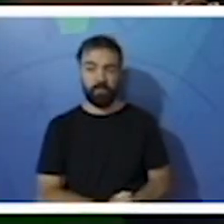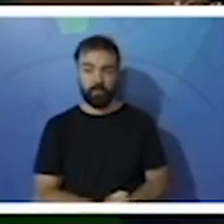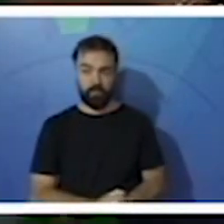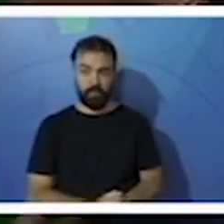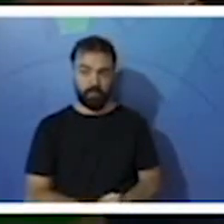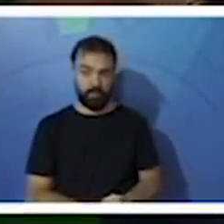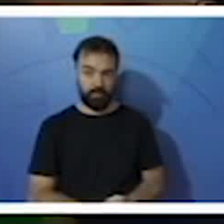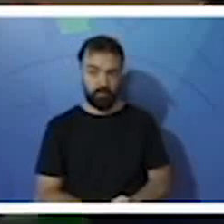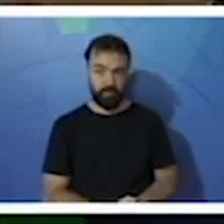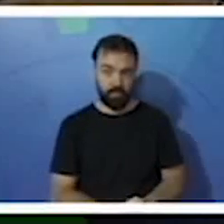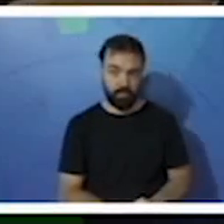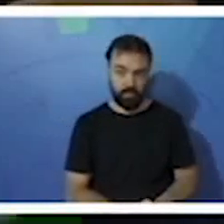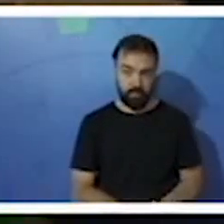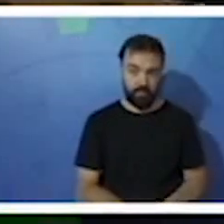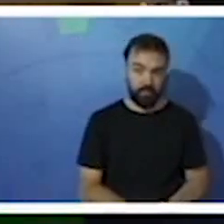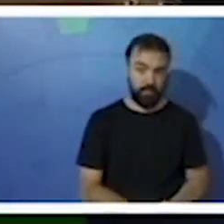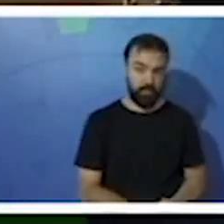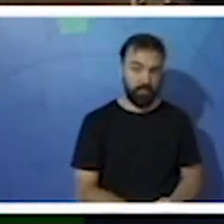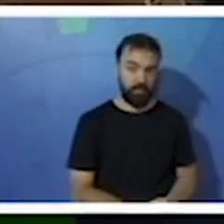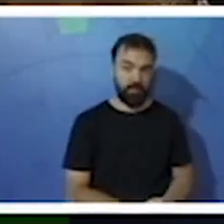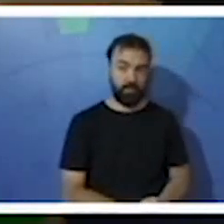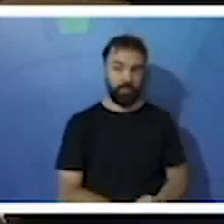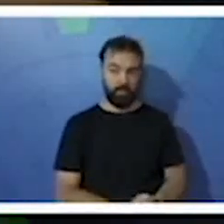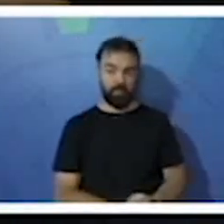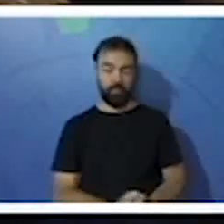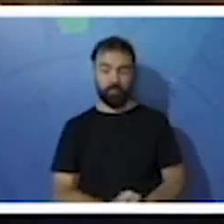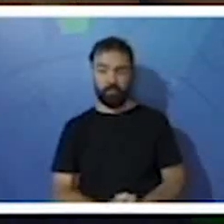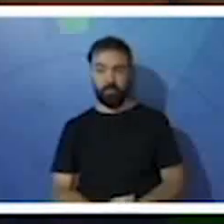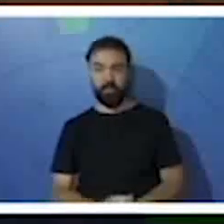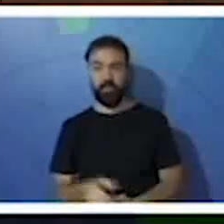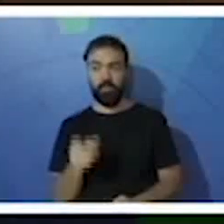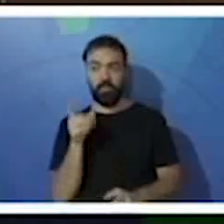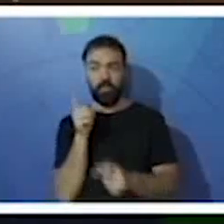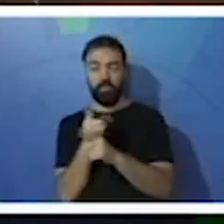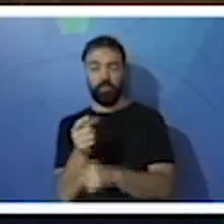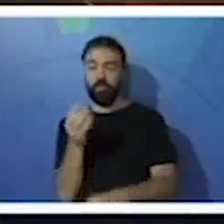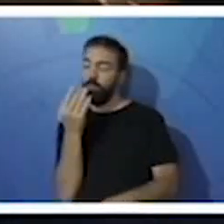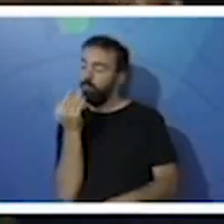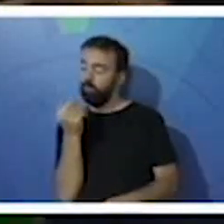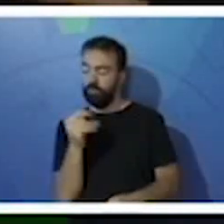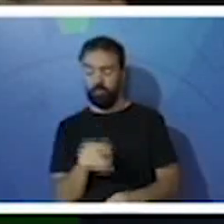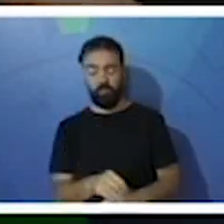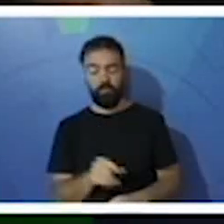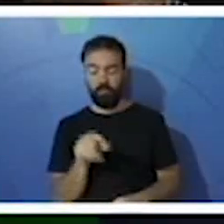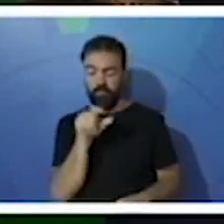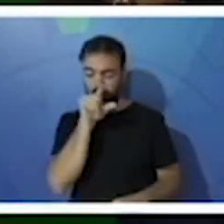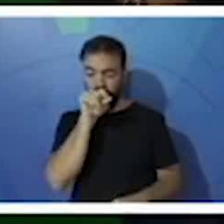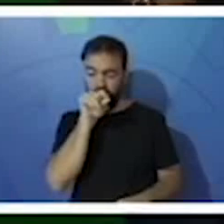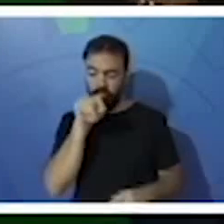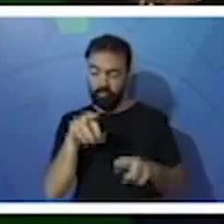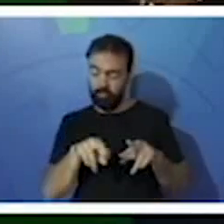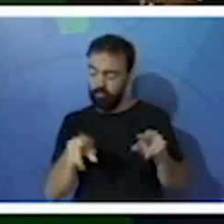isso na aula de hoje e vamos tentar descobrir qual é a alimentação de cada uma delas.